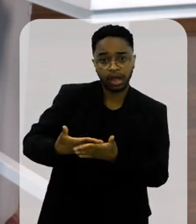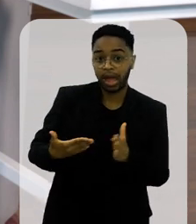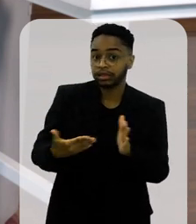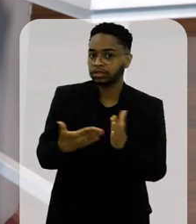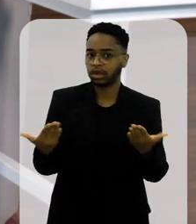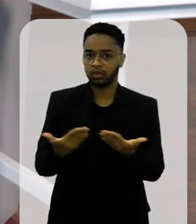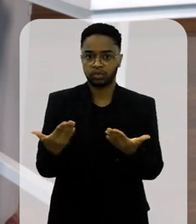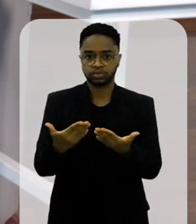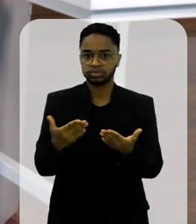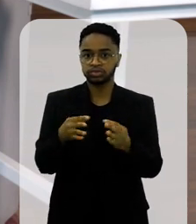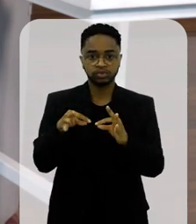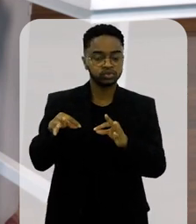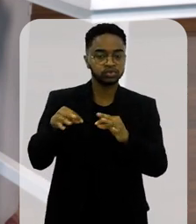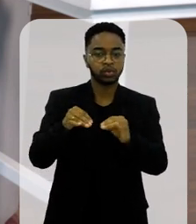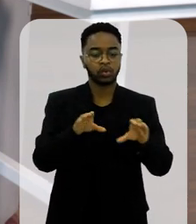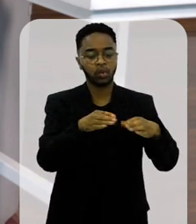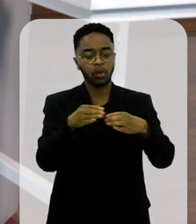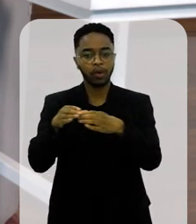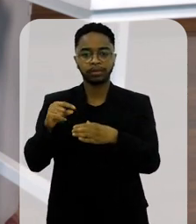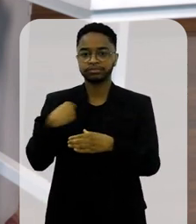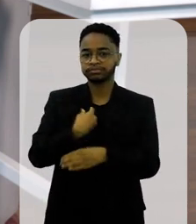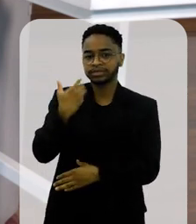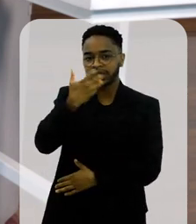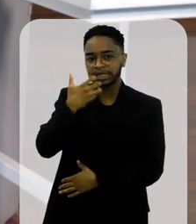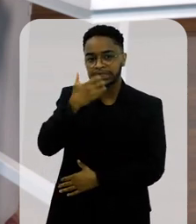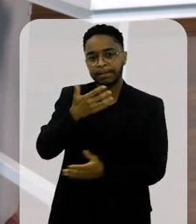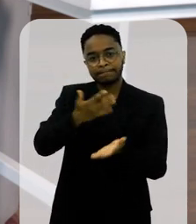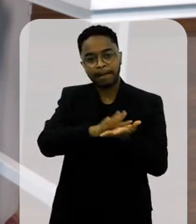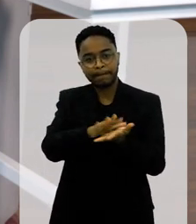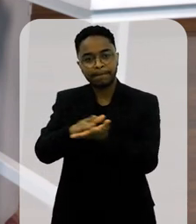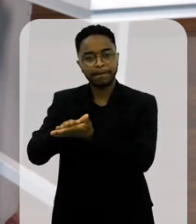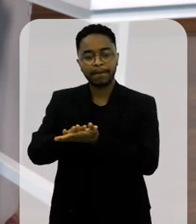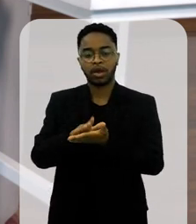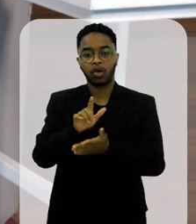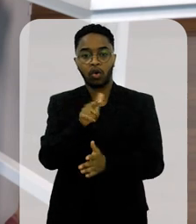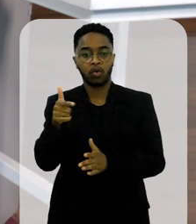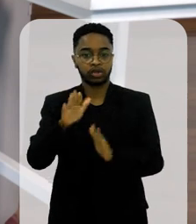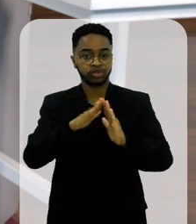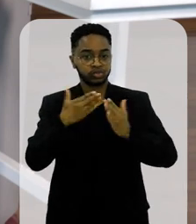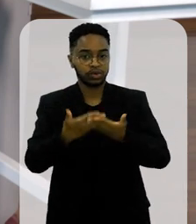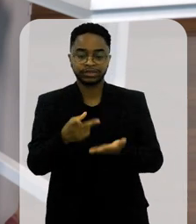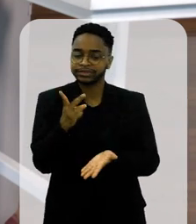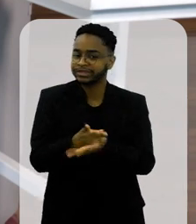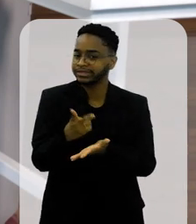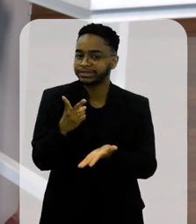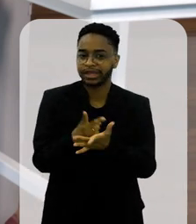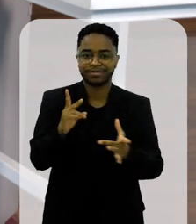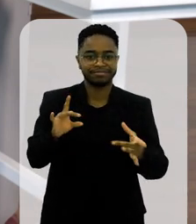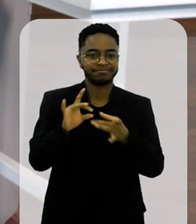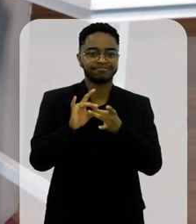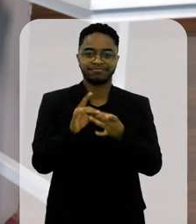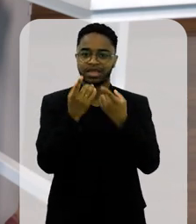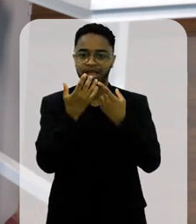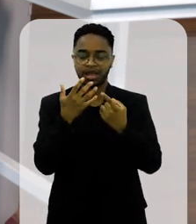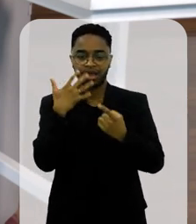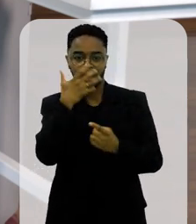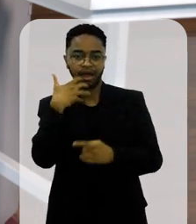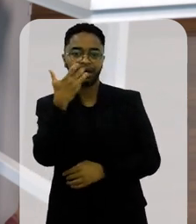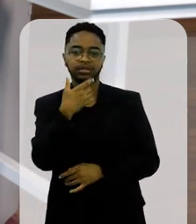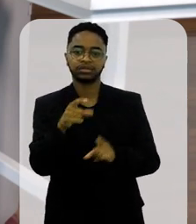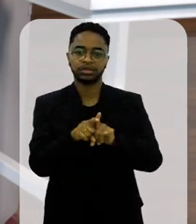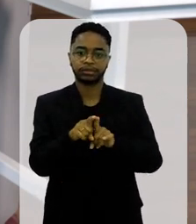em todas as rodas, em todas as quadras que a gente vai quando começam a cantar sambas de outras escolas, o samba de Exu é um dos sambas mais